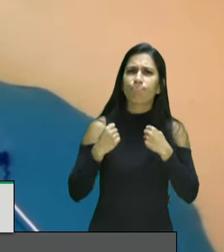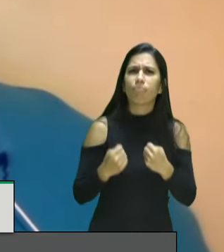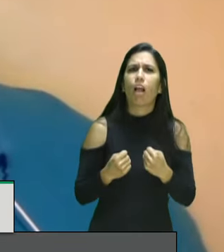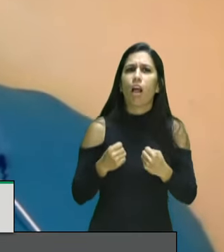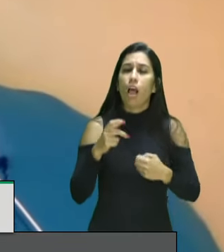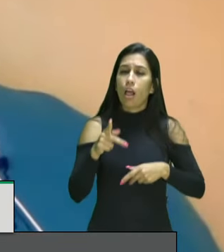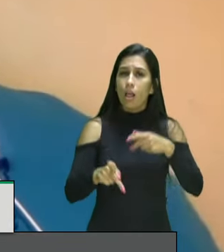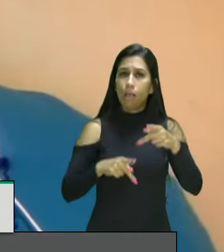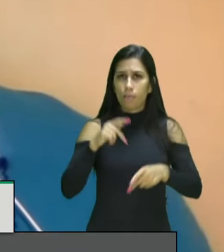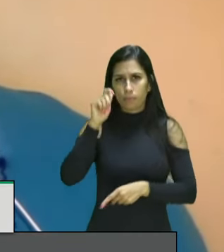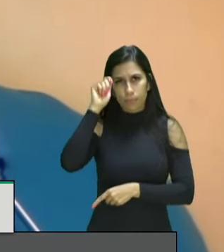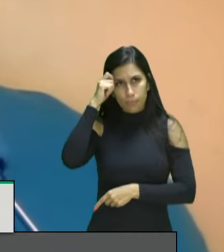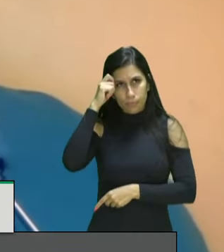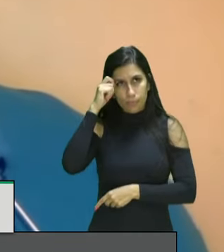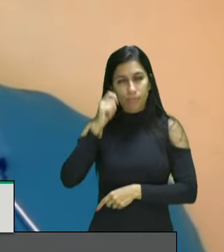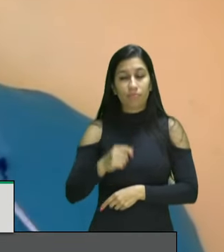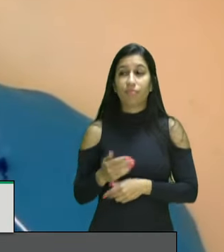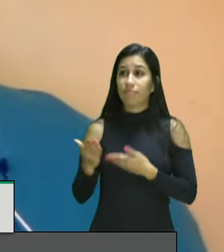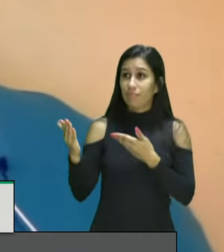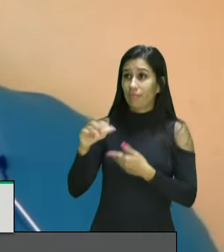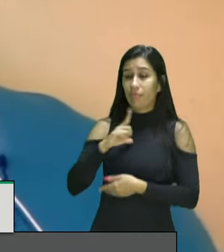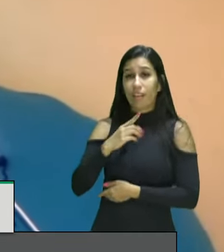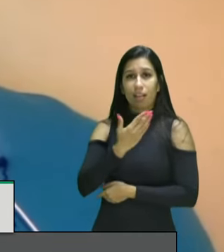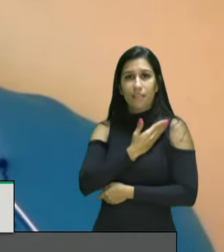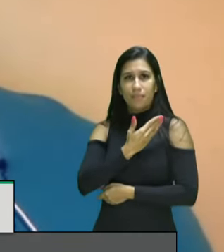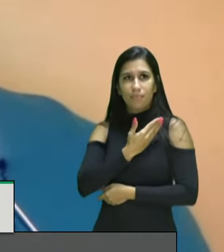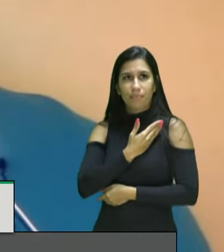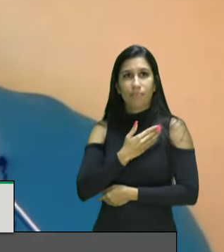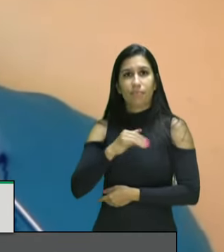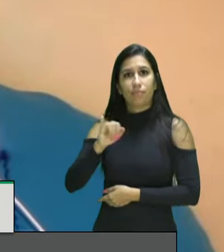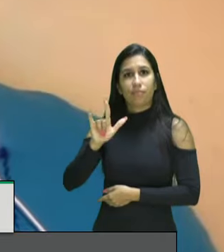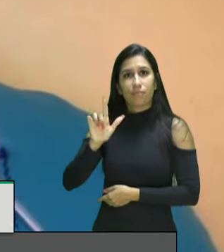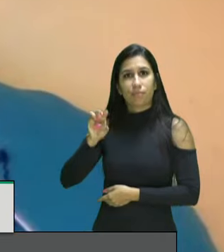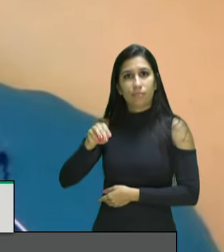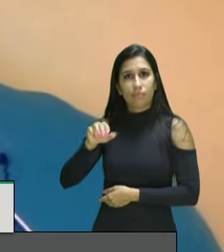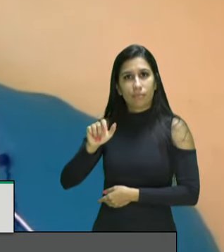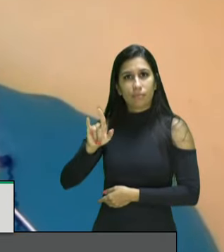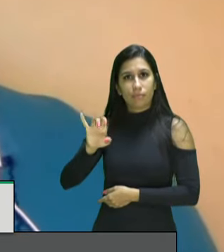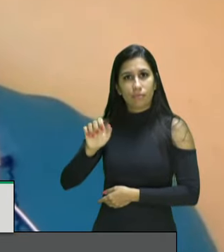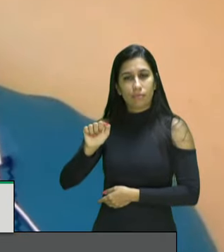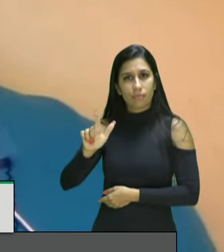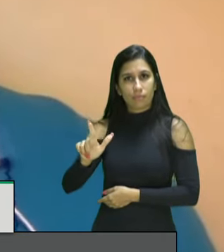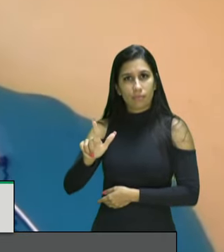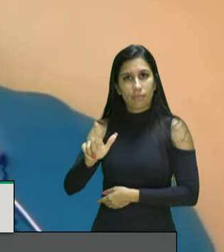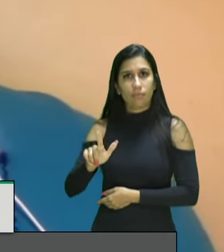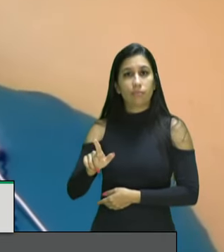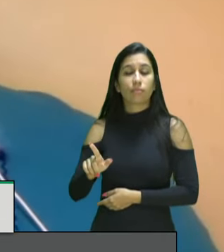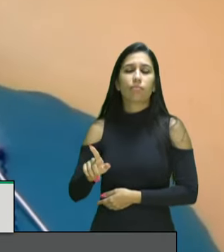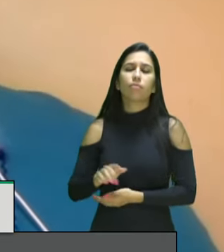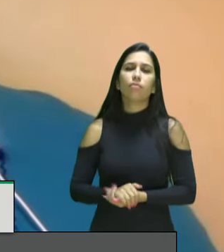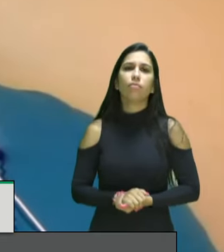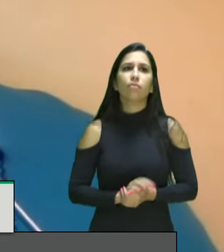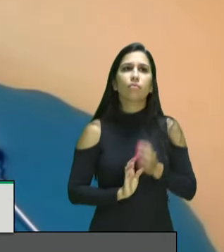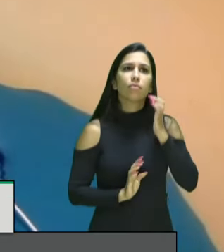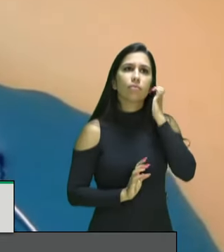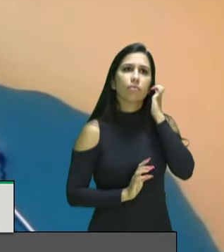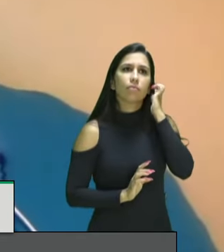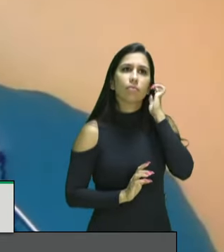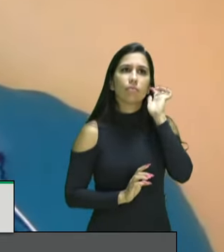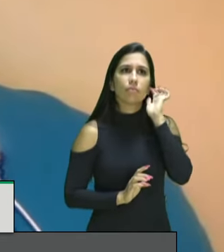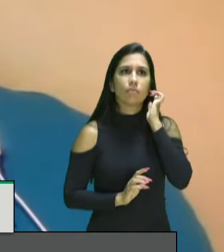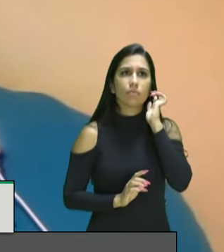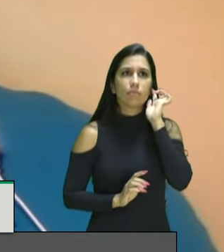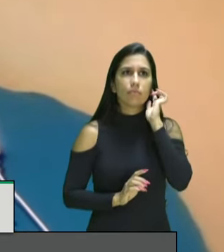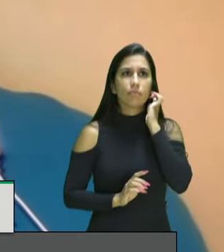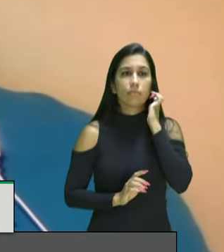com a digna representante minha colega companheira Ieda Leal lançou a bandeira de que todo preso político todo preso